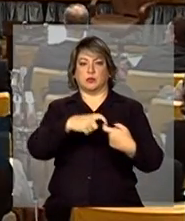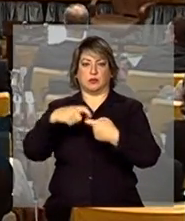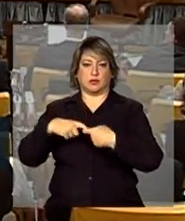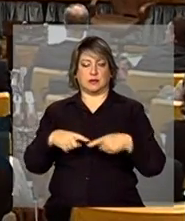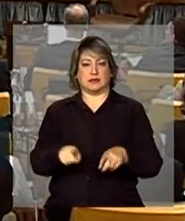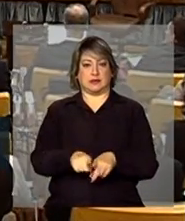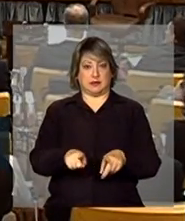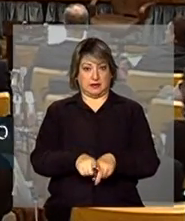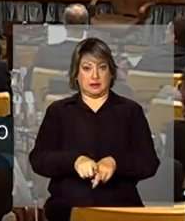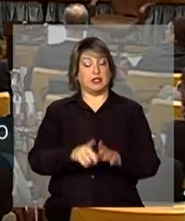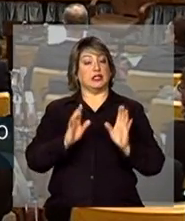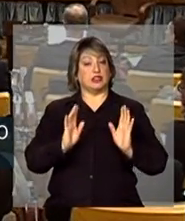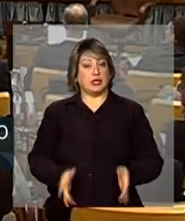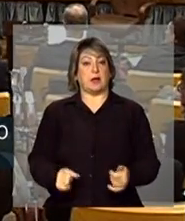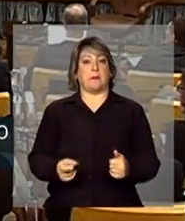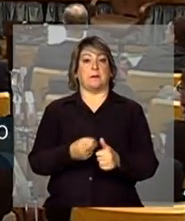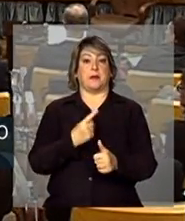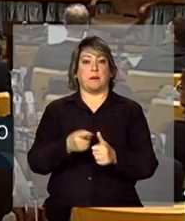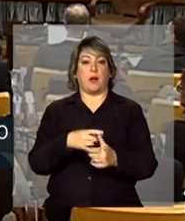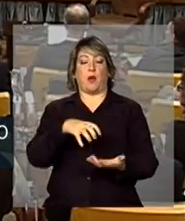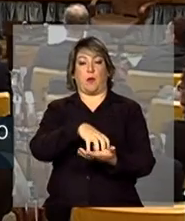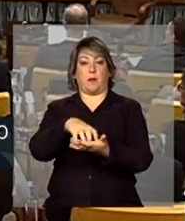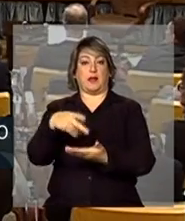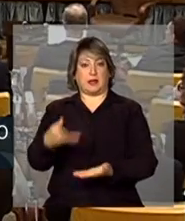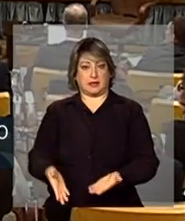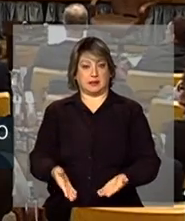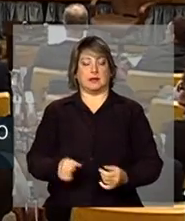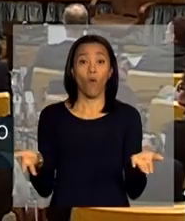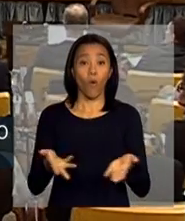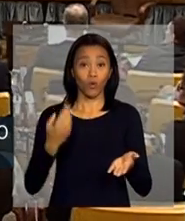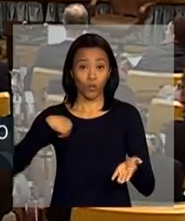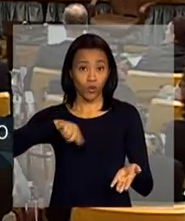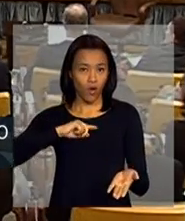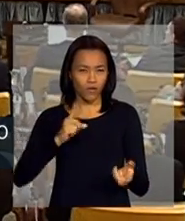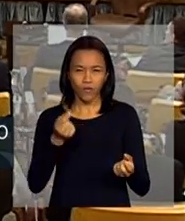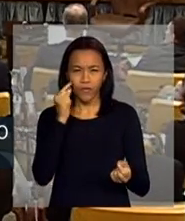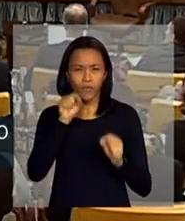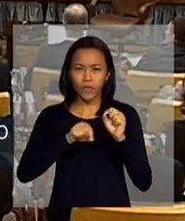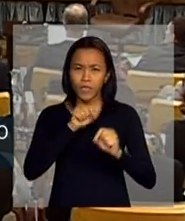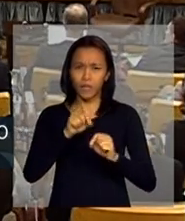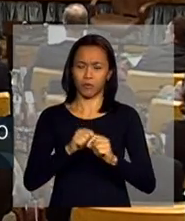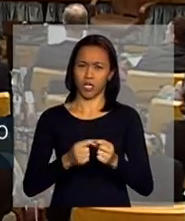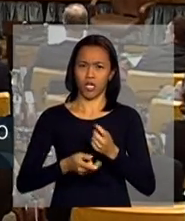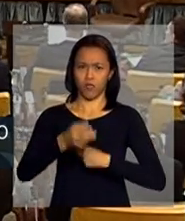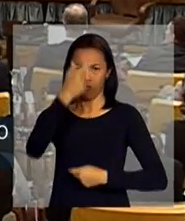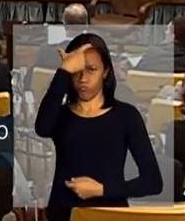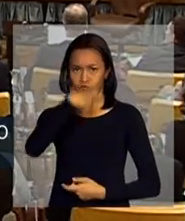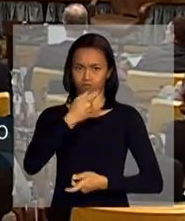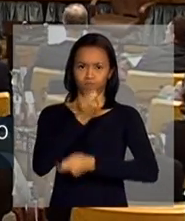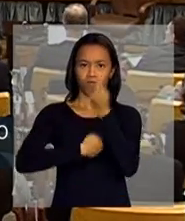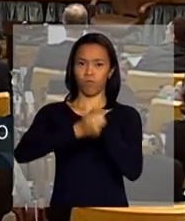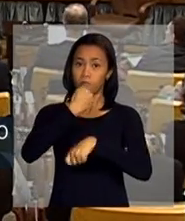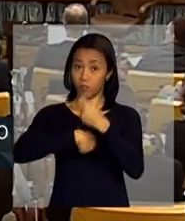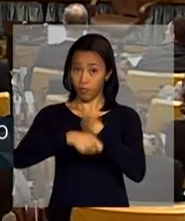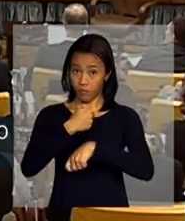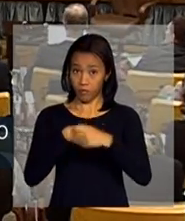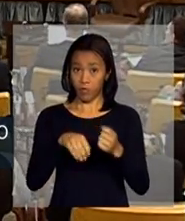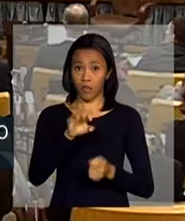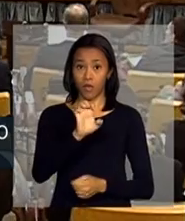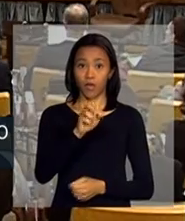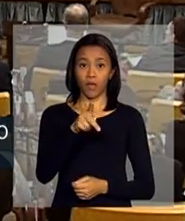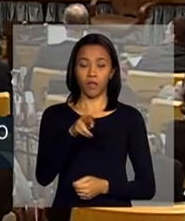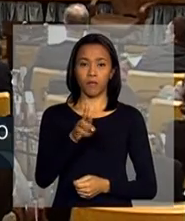Então, já foi um primeiro movimento nesse sentido. E hoje a gente está vendo aqui a parte do empreendedorismo. Hoje,